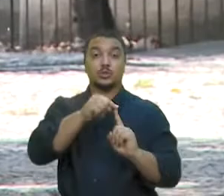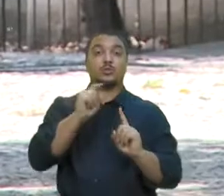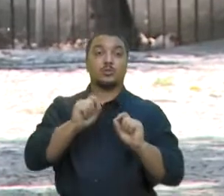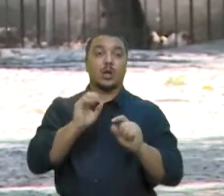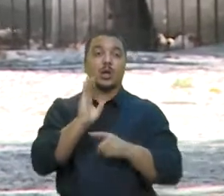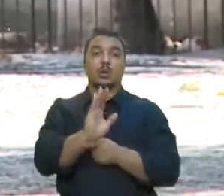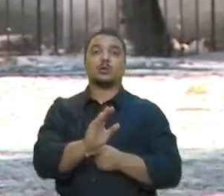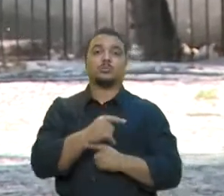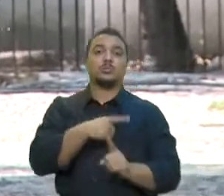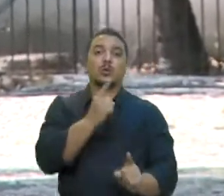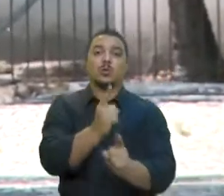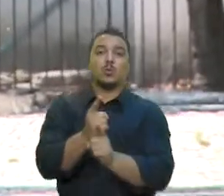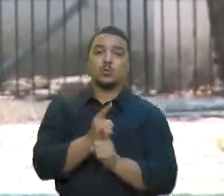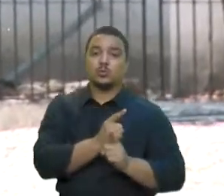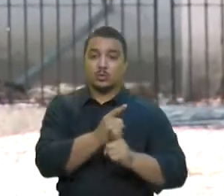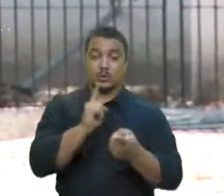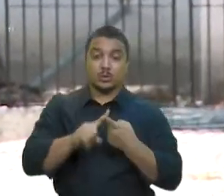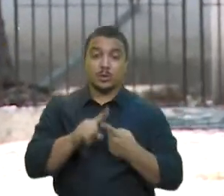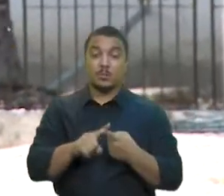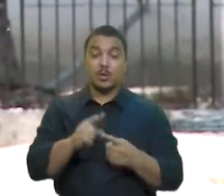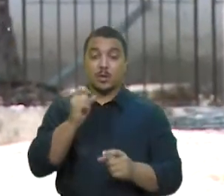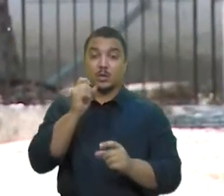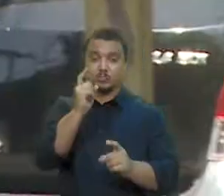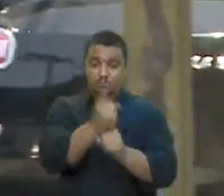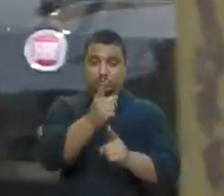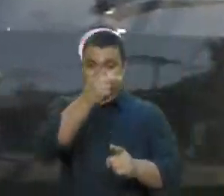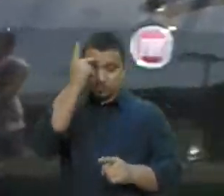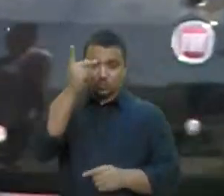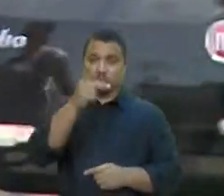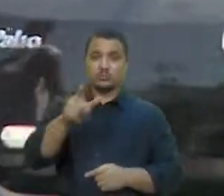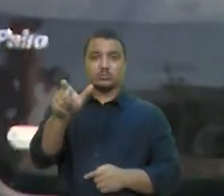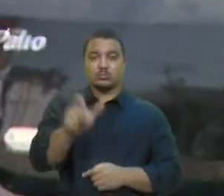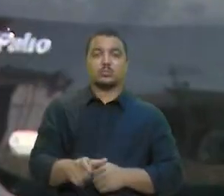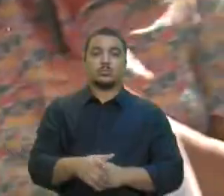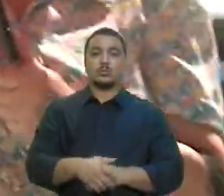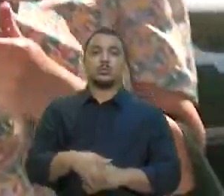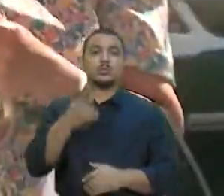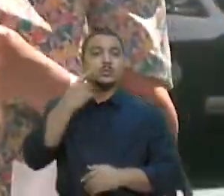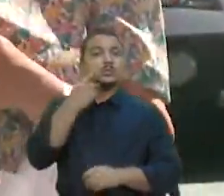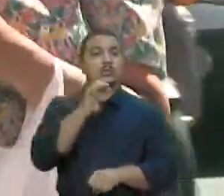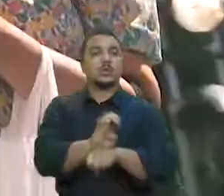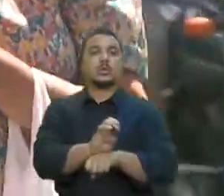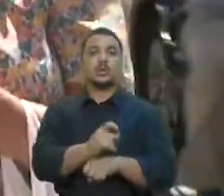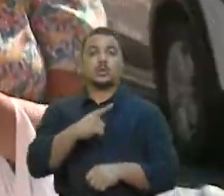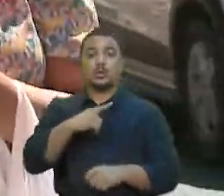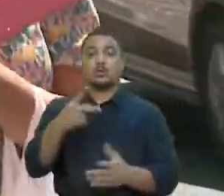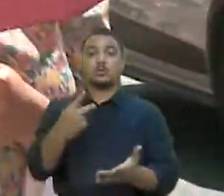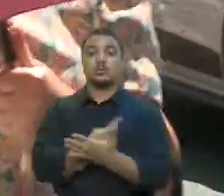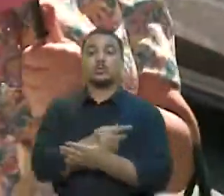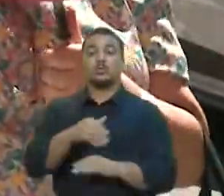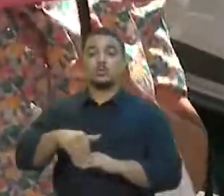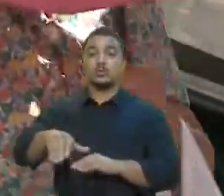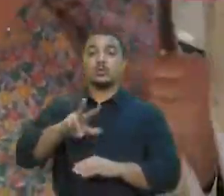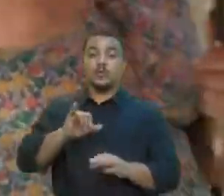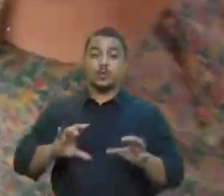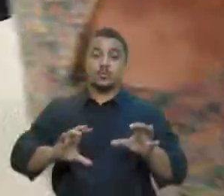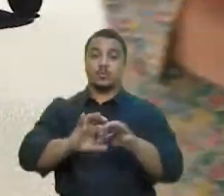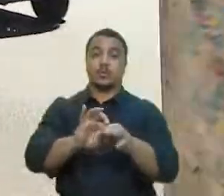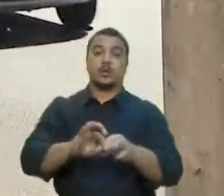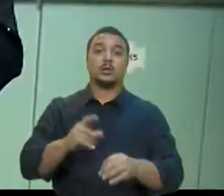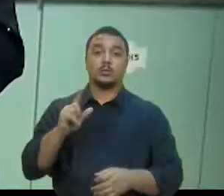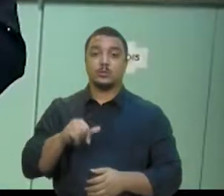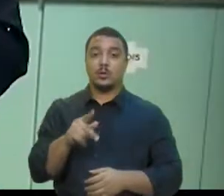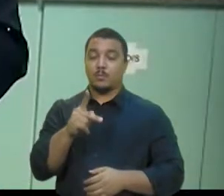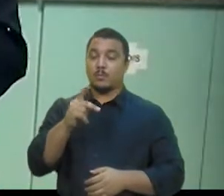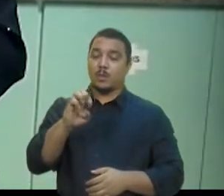localização e identificação dessas pessoas. No Ceará, a ação ocorre em parceria entre a PFOS,